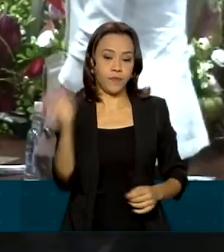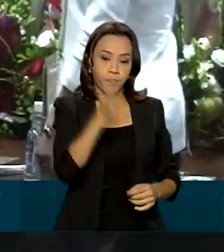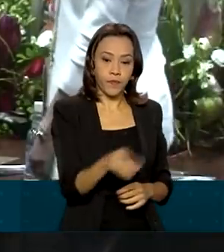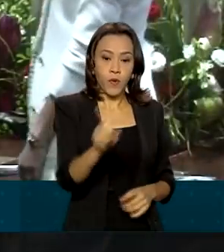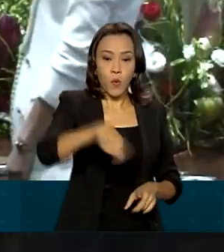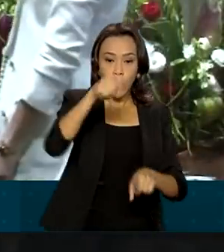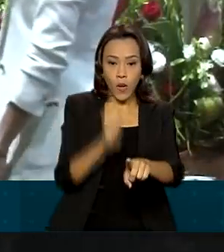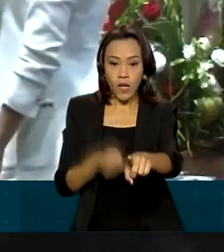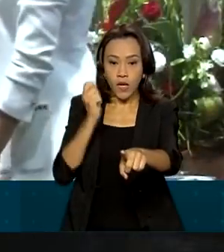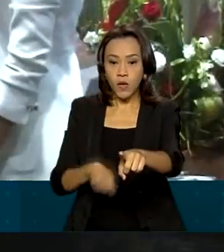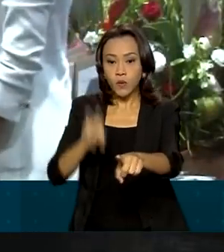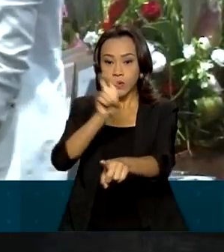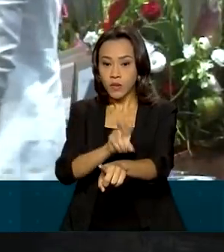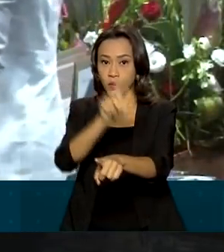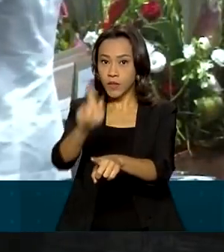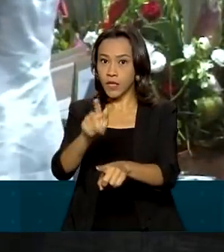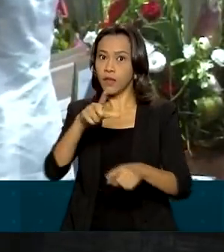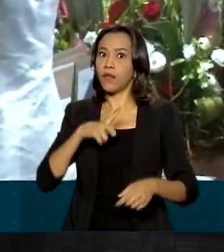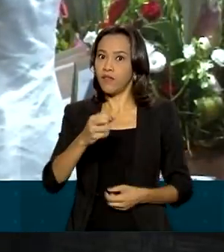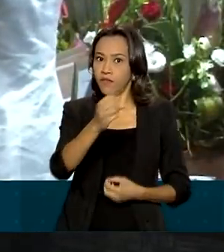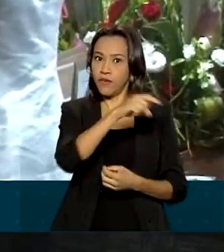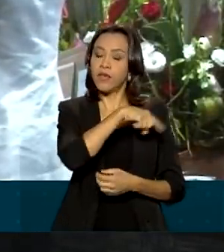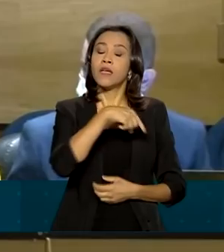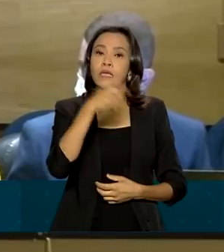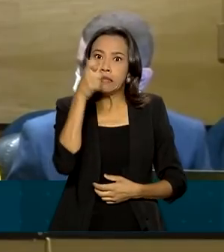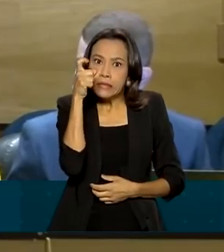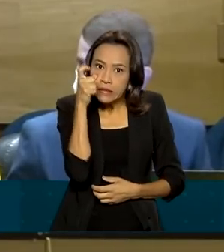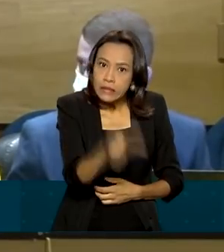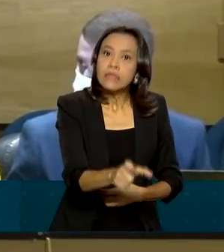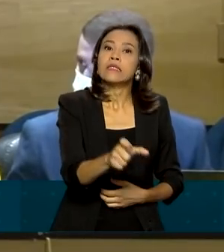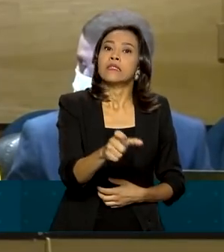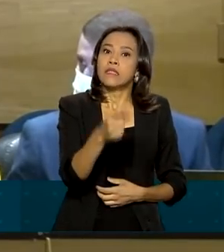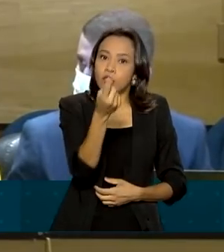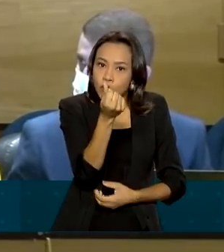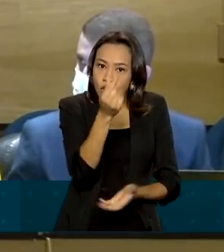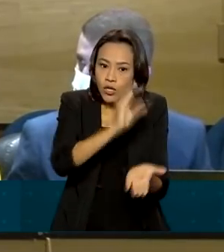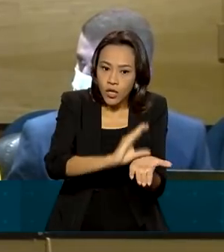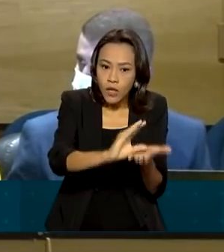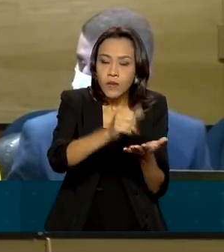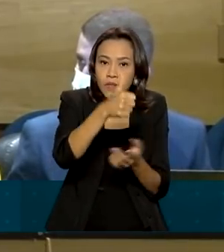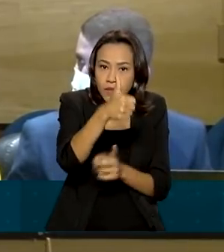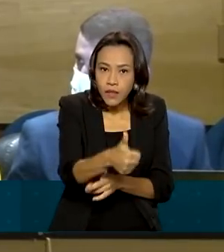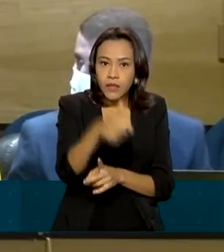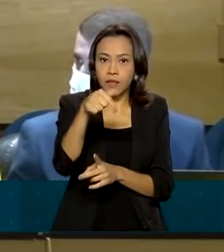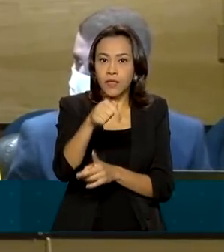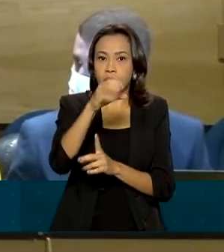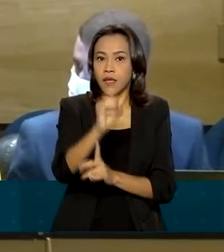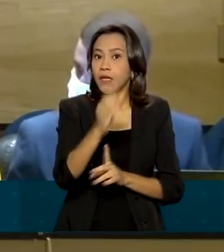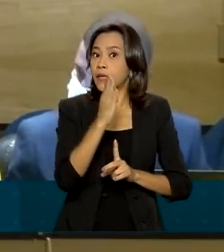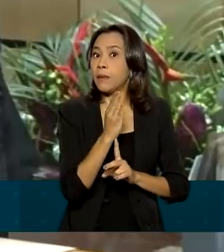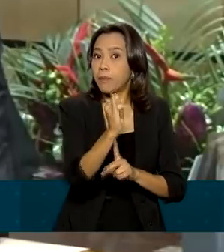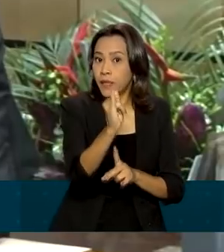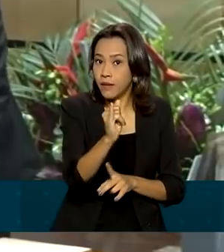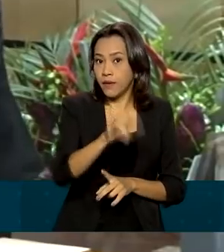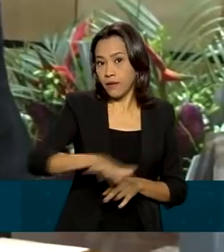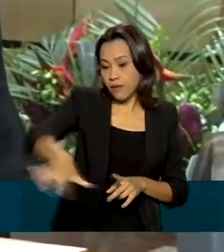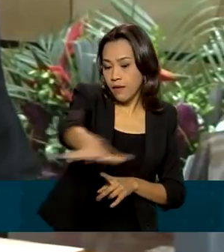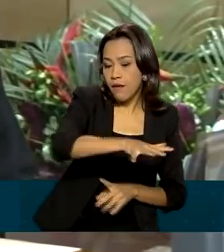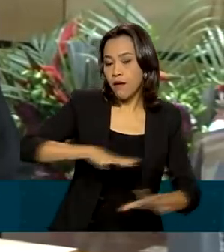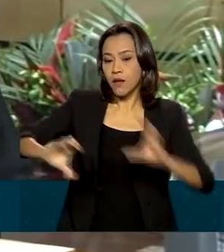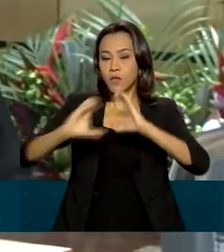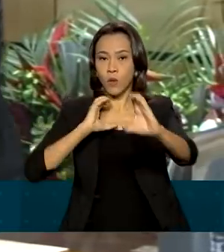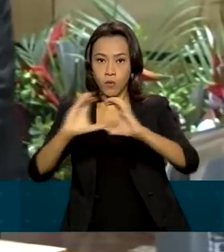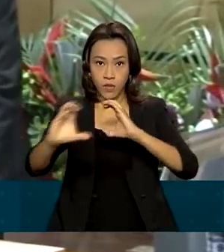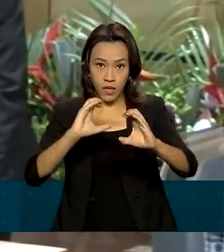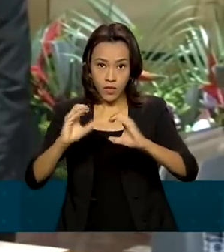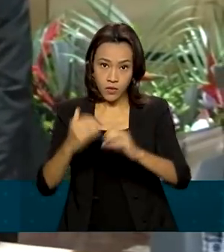atraiu 15 interessados e representa investimentos de quase 170 bilhões de reais no setor de telecomunicações